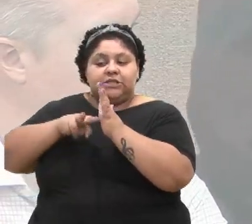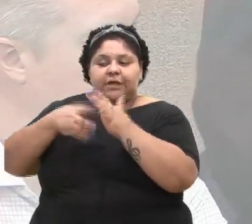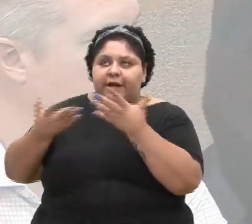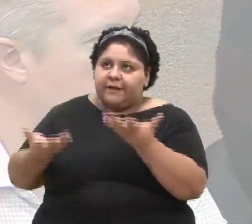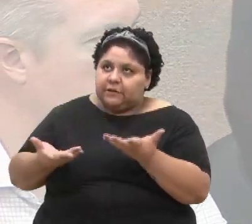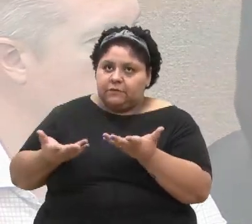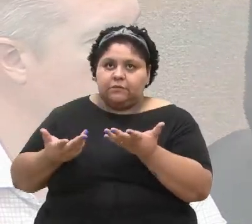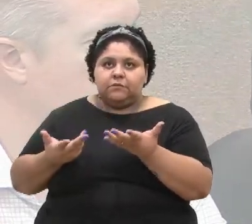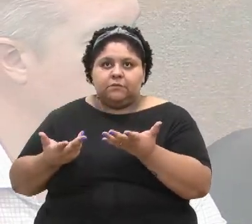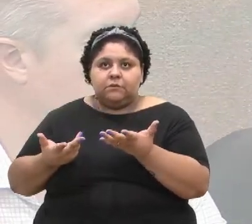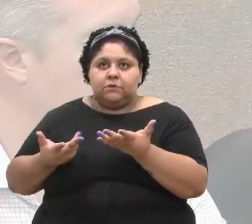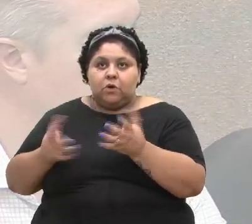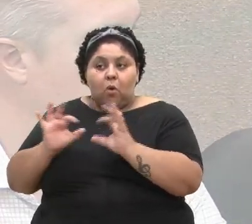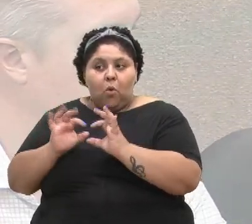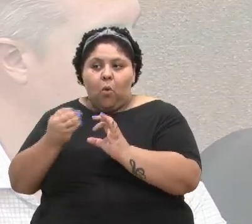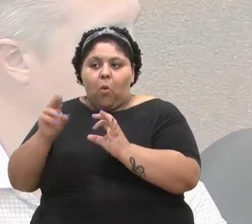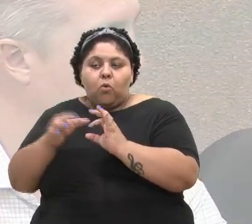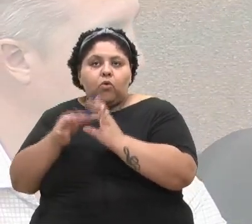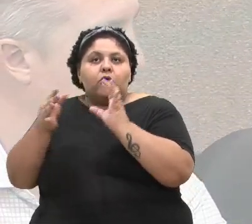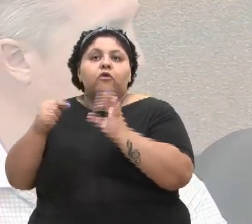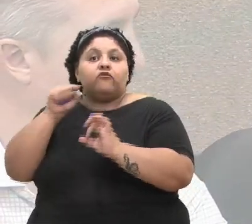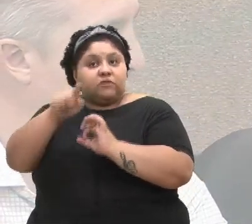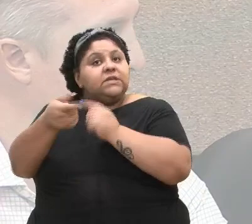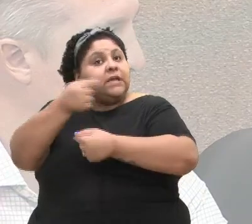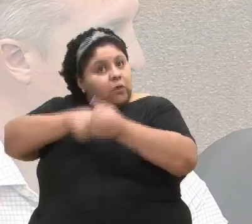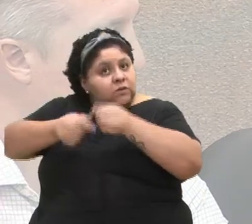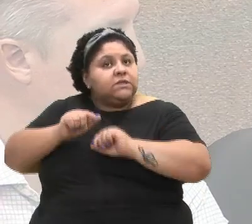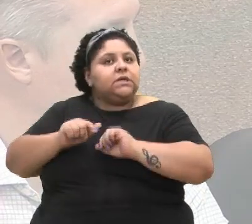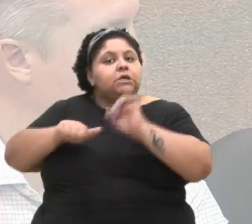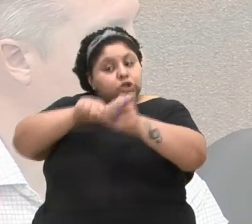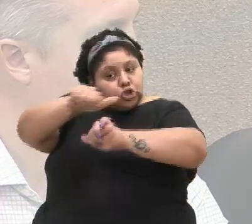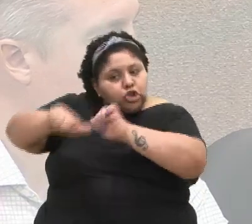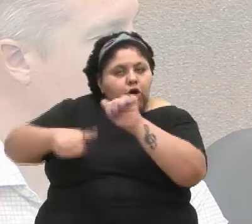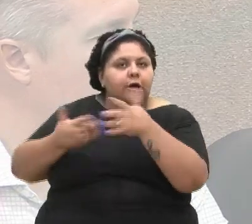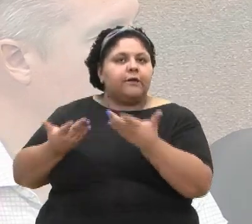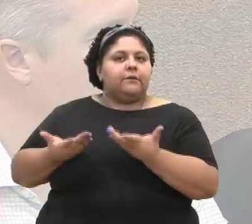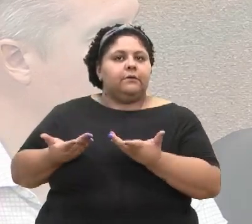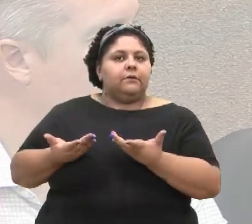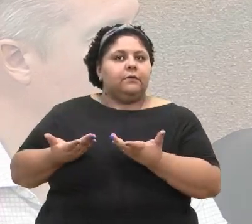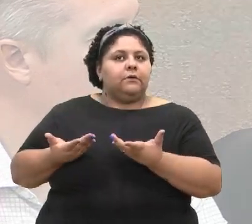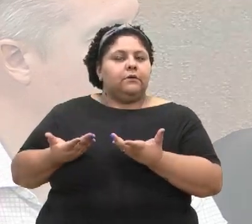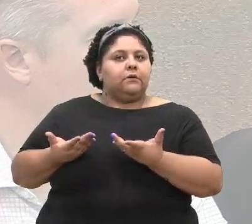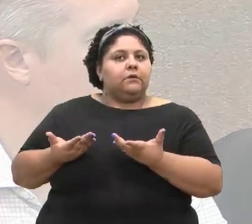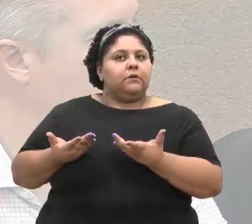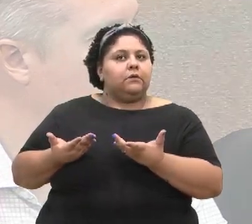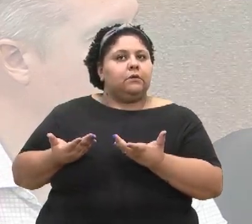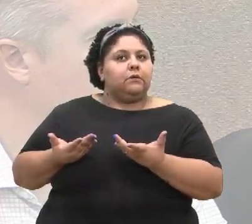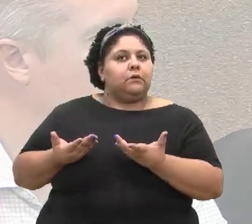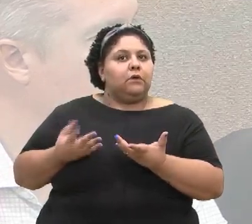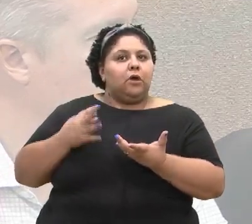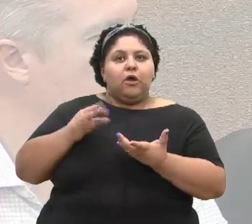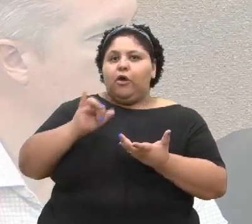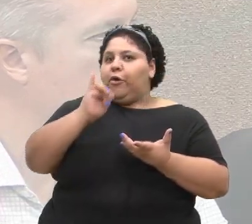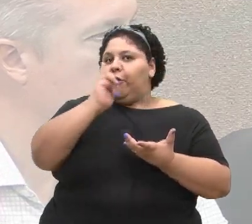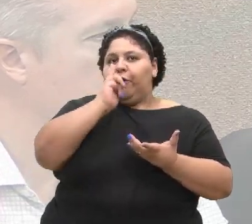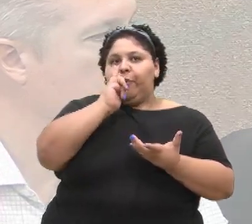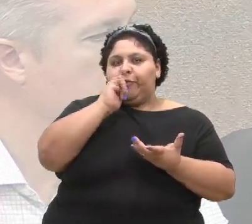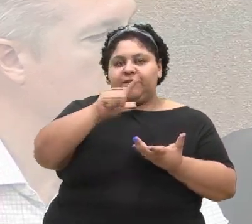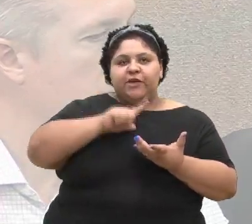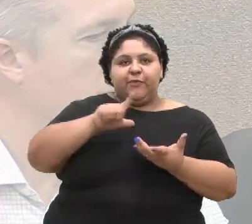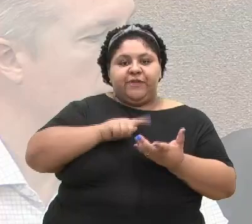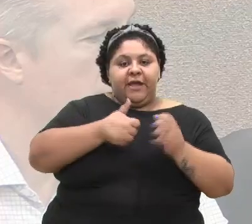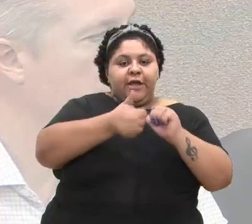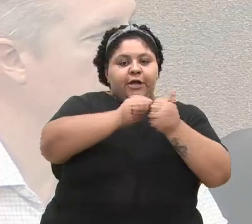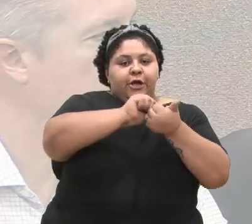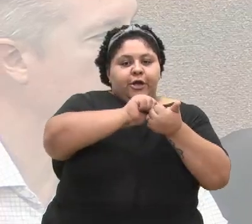ou seja de forma livre, você negocia, troca. O Tinga jogou no Grêmio e depois jogou no Inter. Troca de emprego,